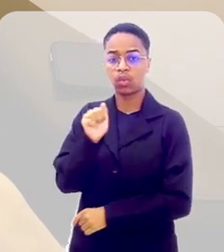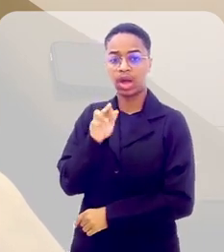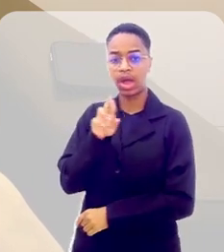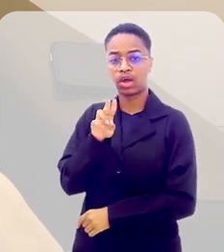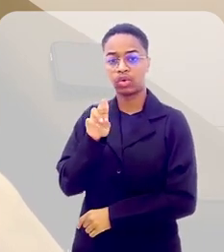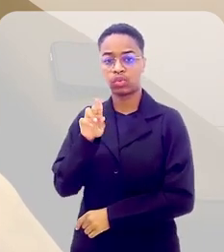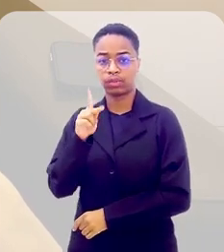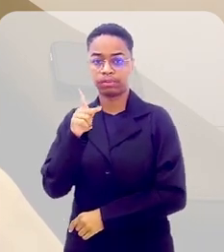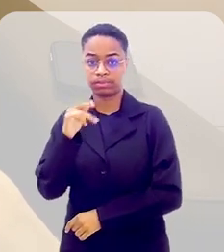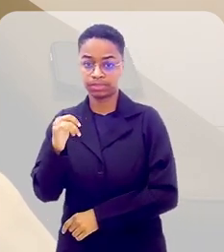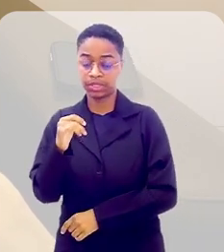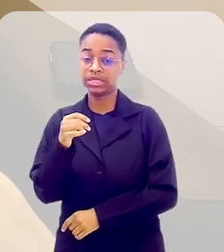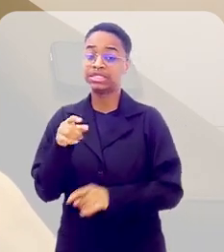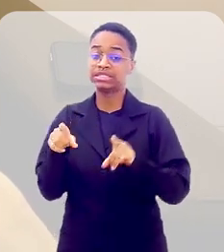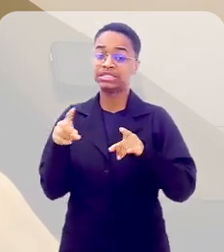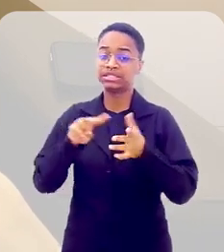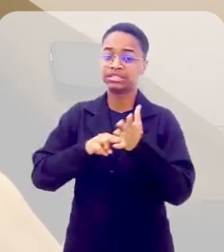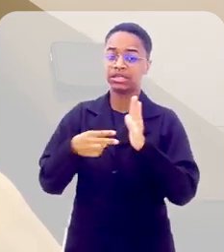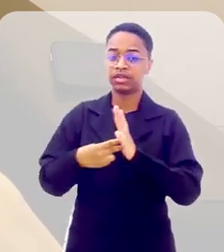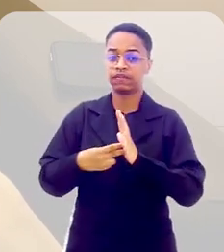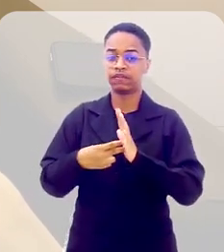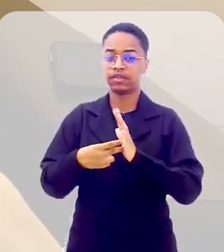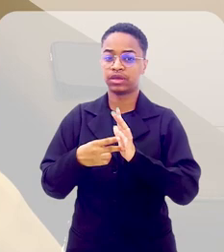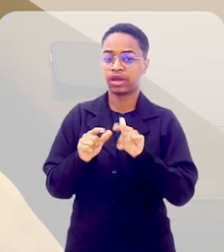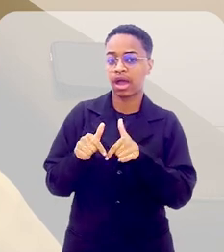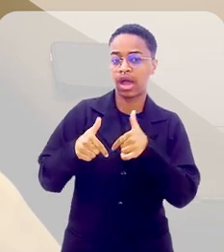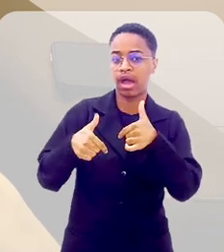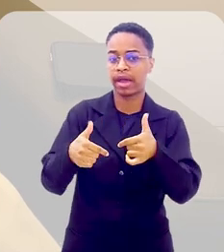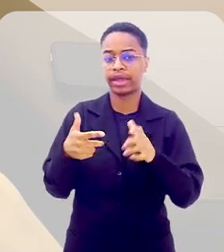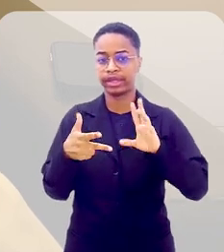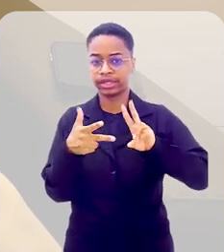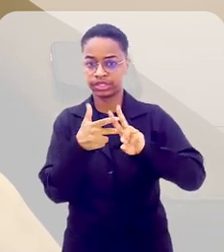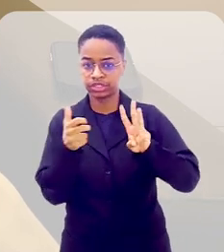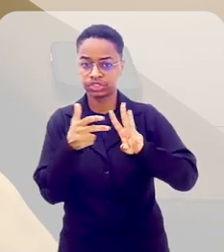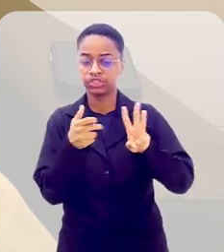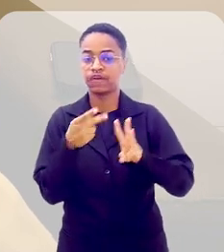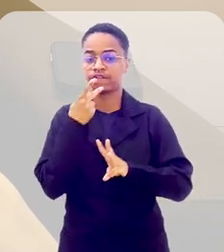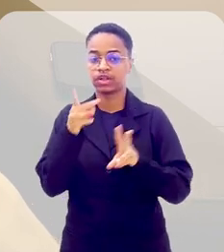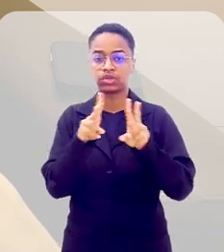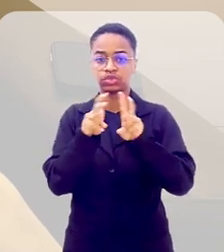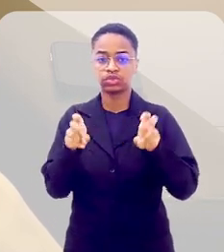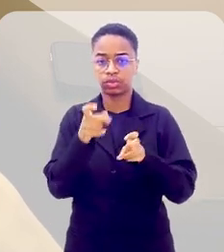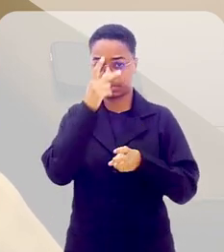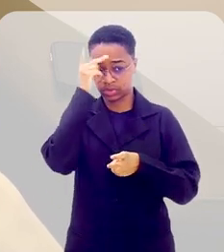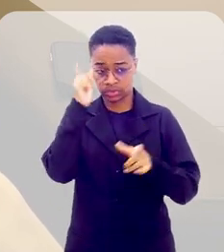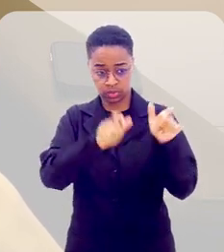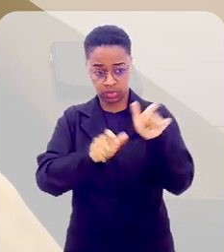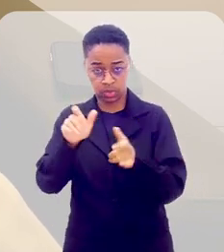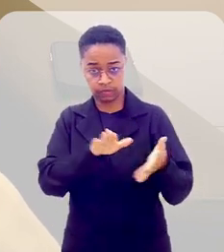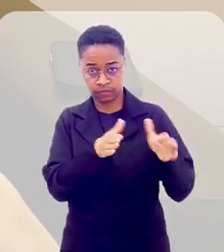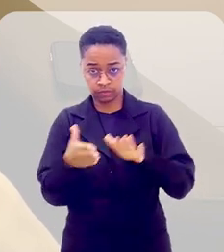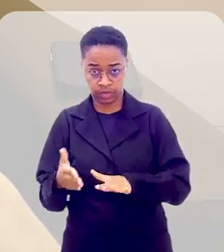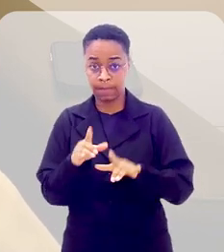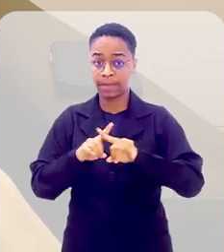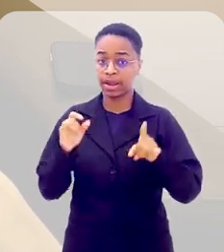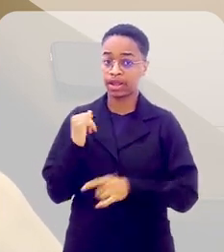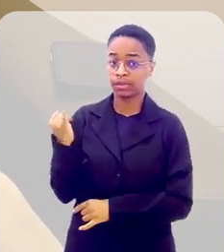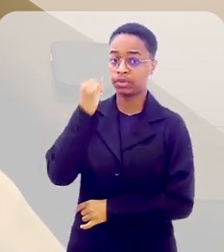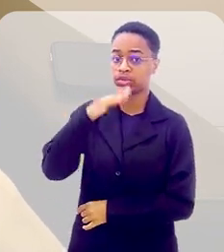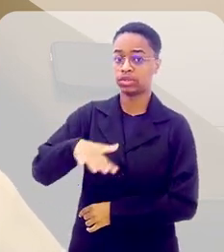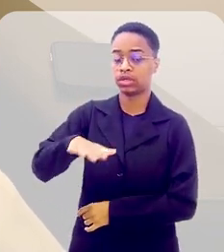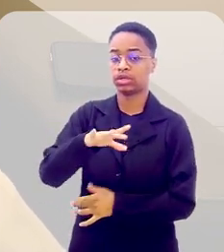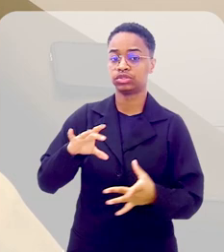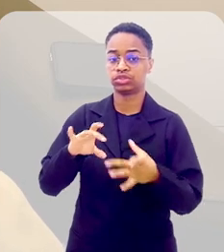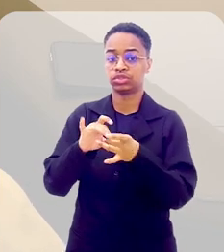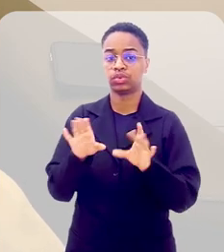indígena que fala dos mortos importantes do mundo indígena.